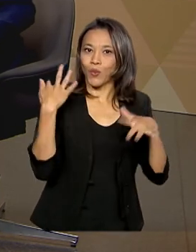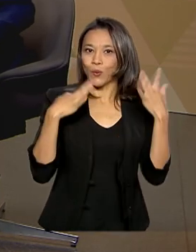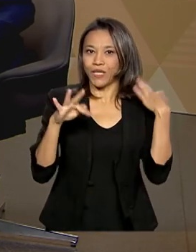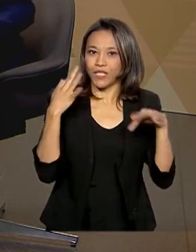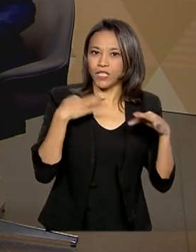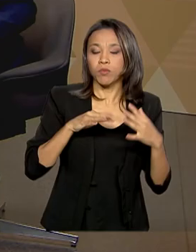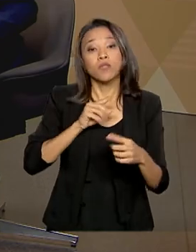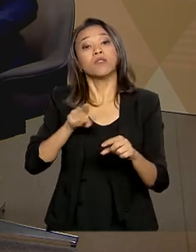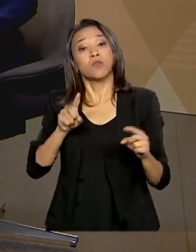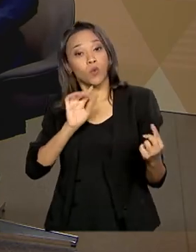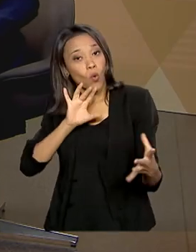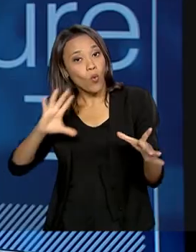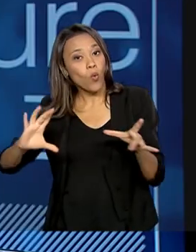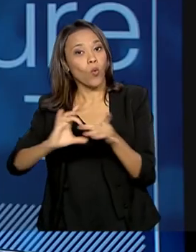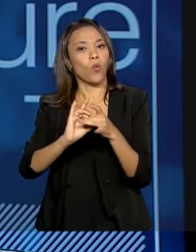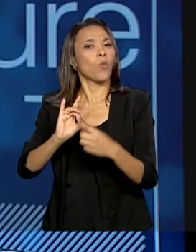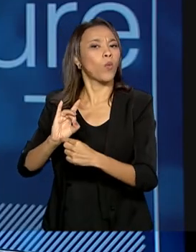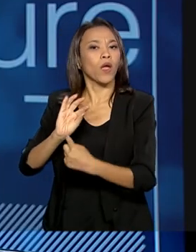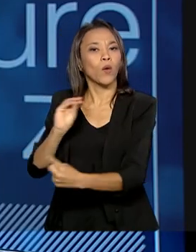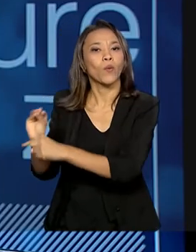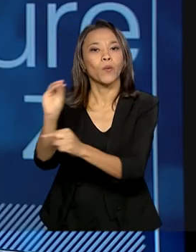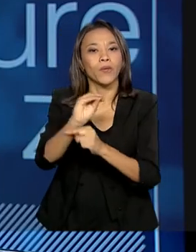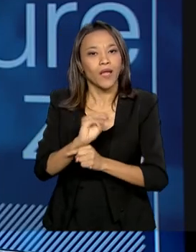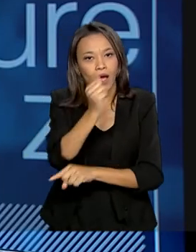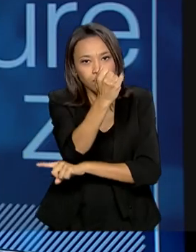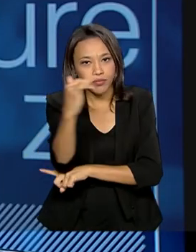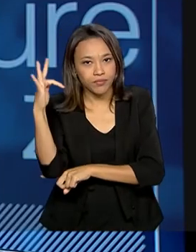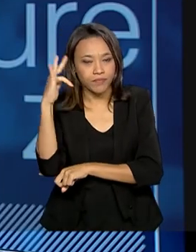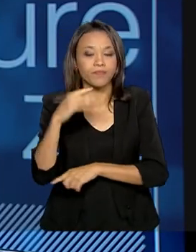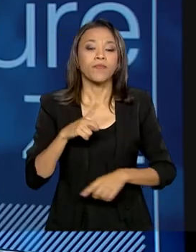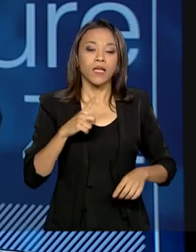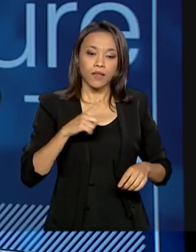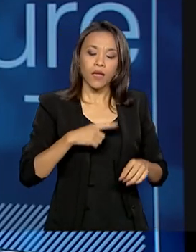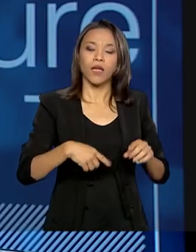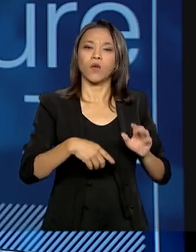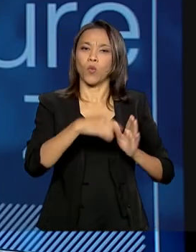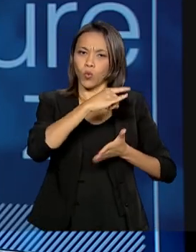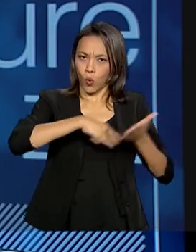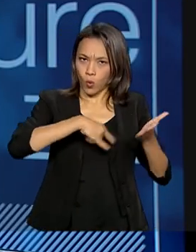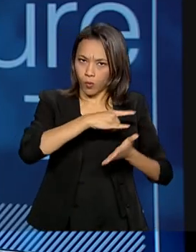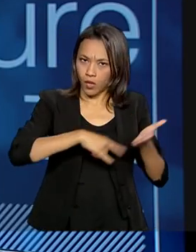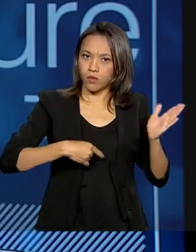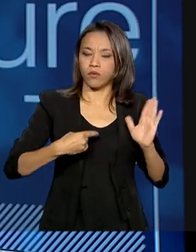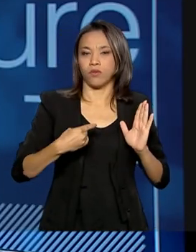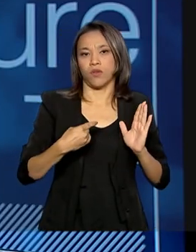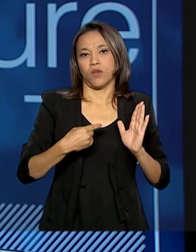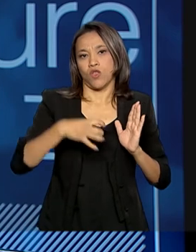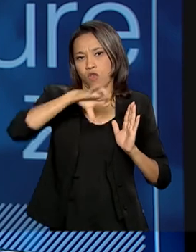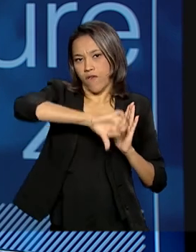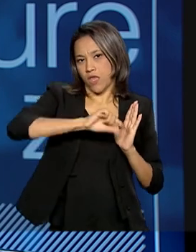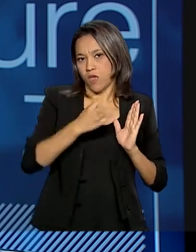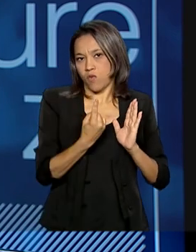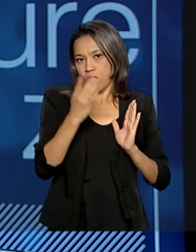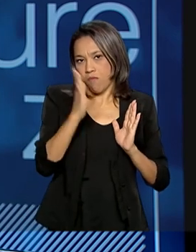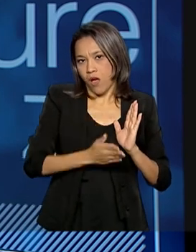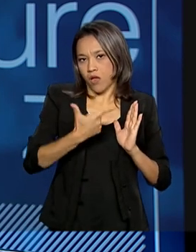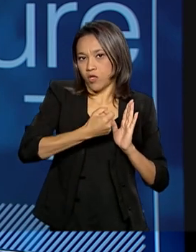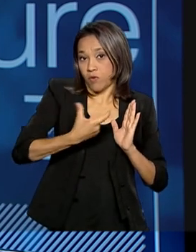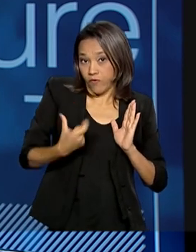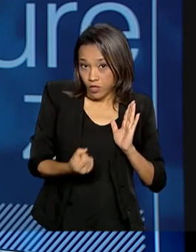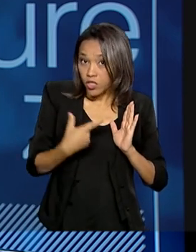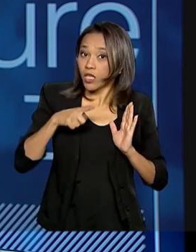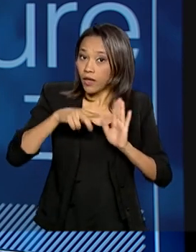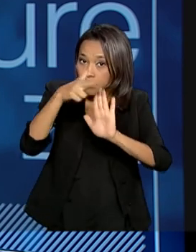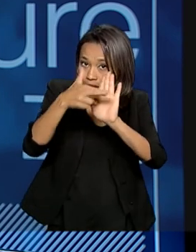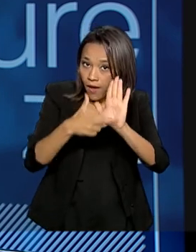preservação ambiental? Exatamente. A portaria 91 de 2020, que estabeleceu regras para pesca